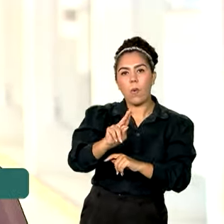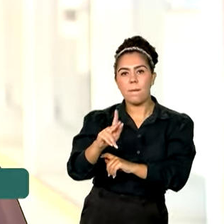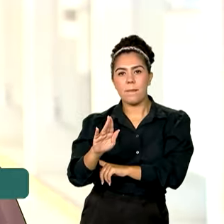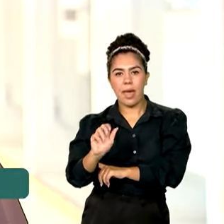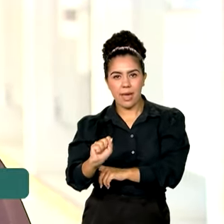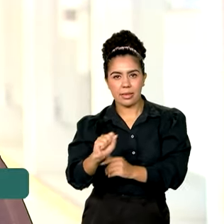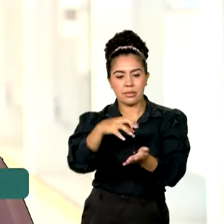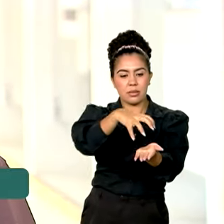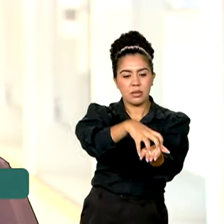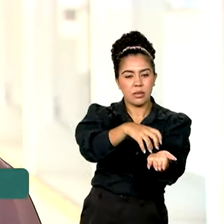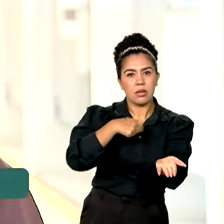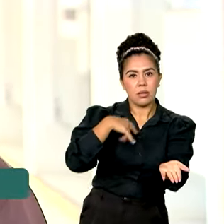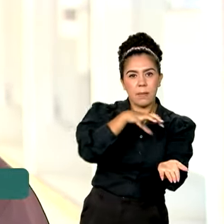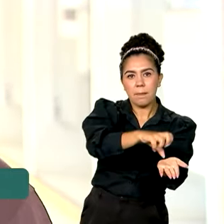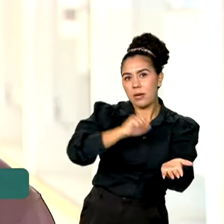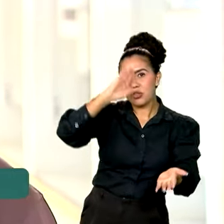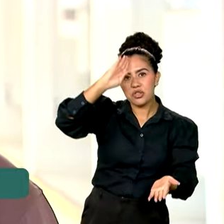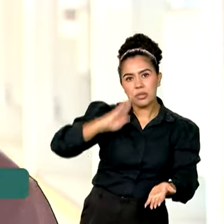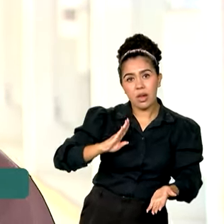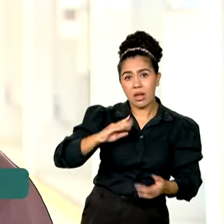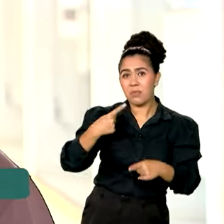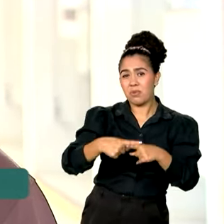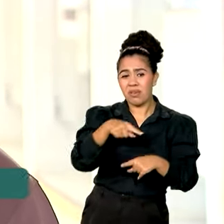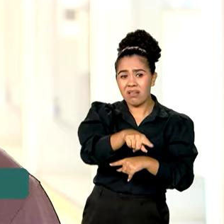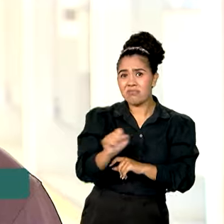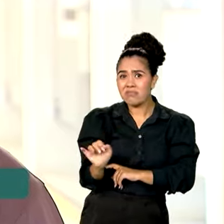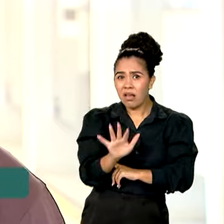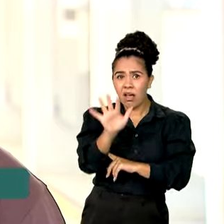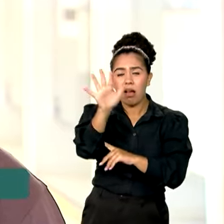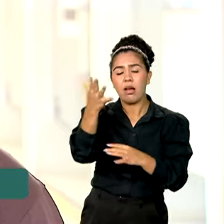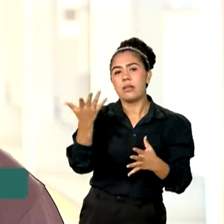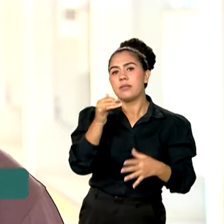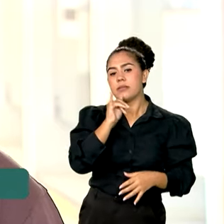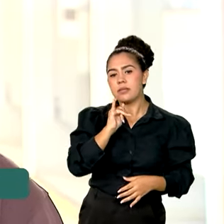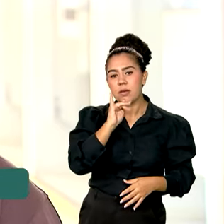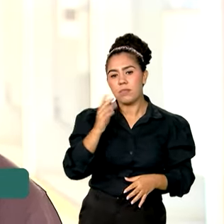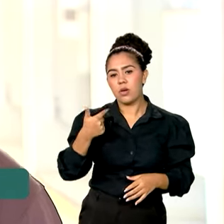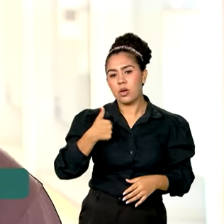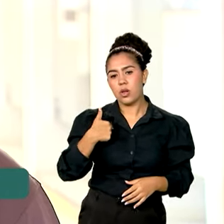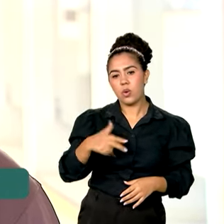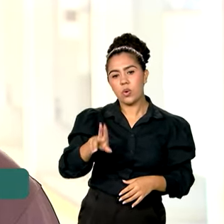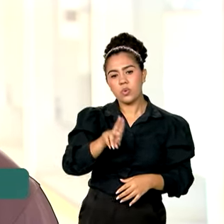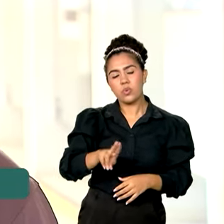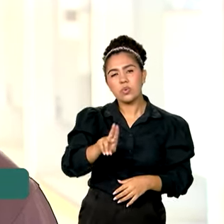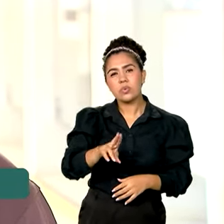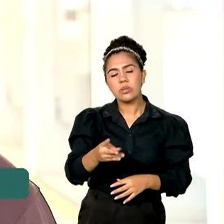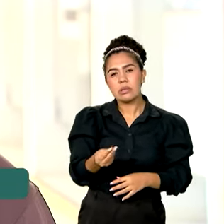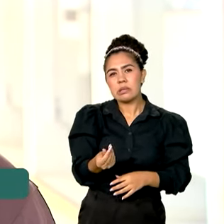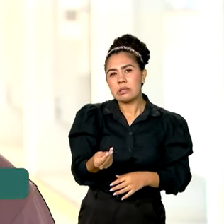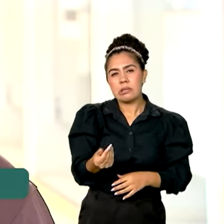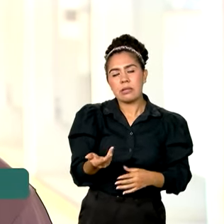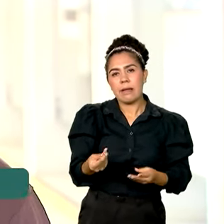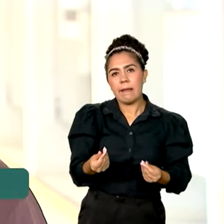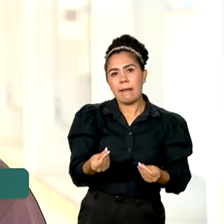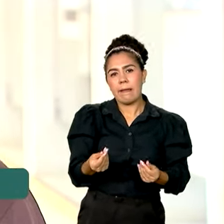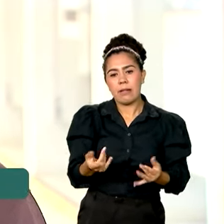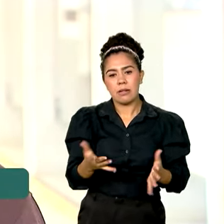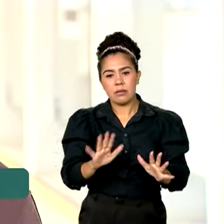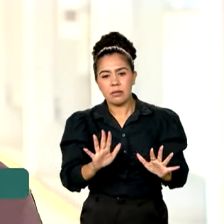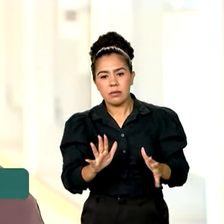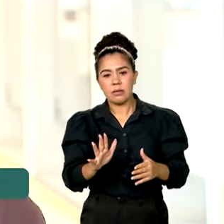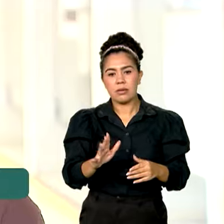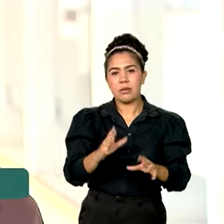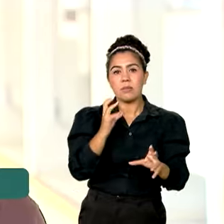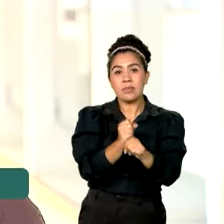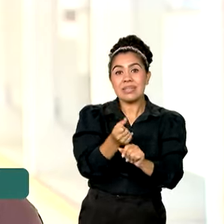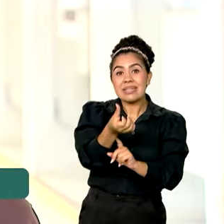Seriam bem caros. Eu faço uso de seis ampolas